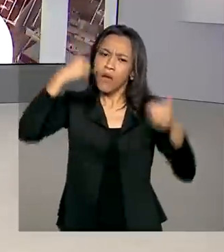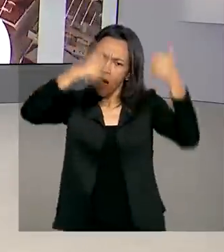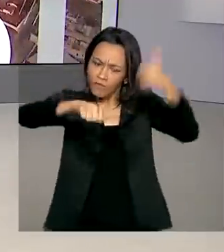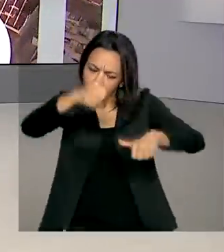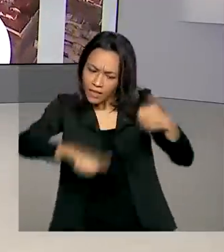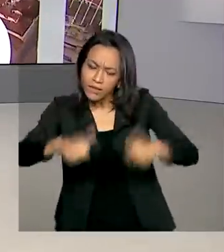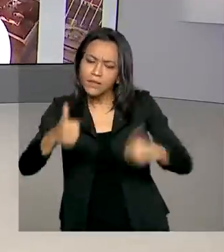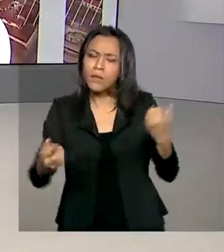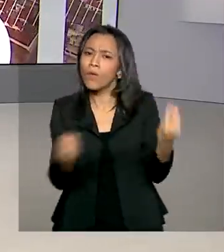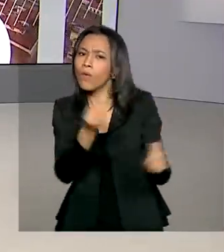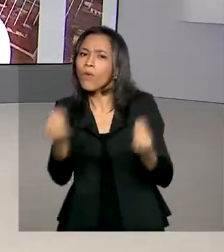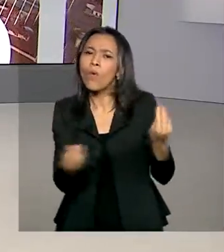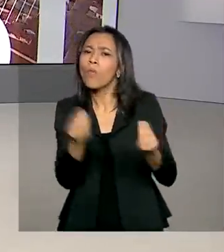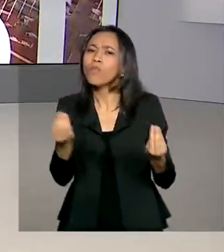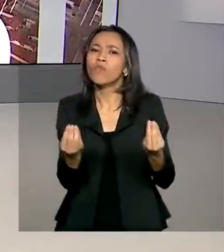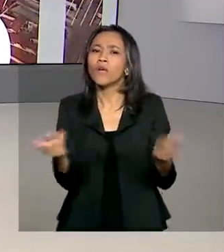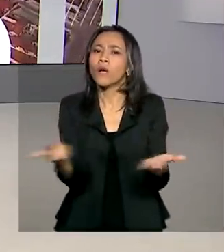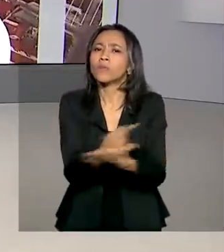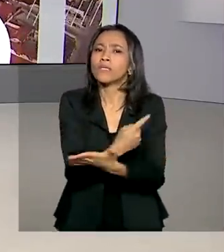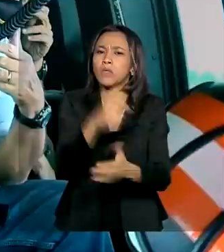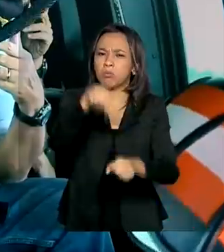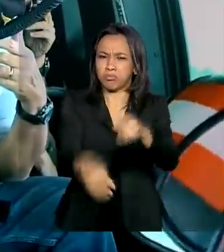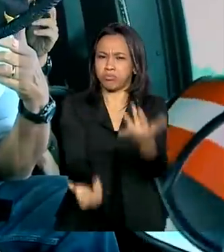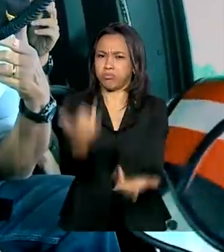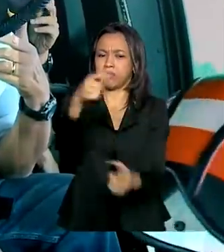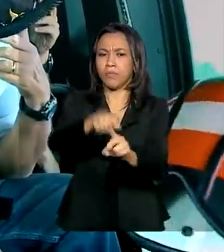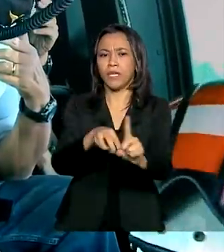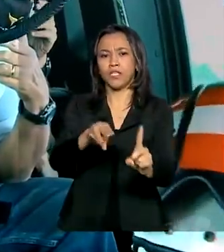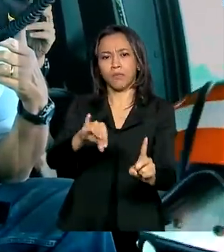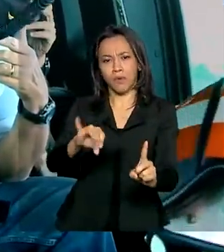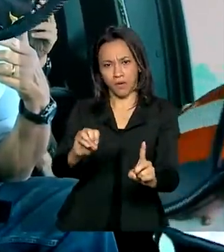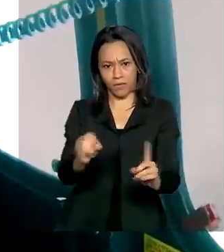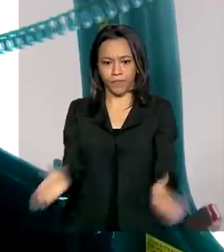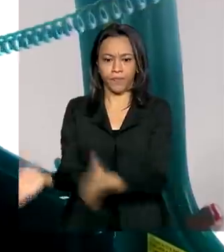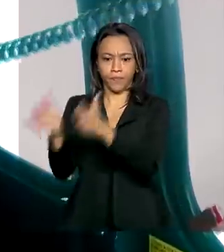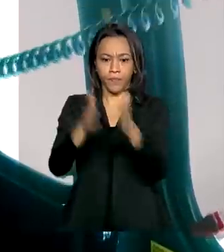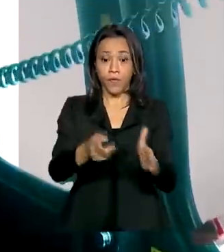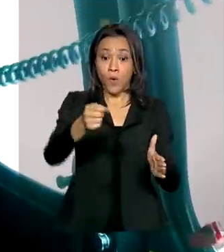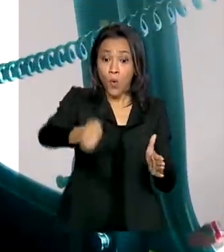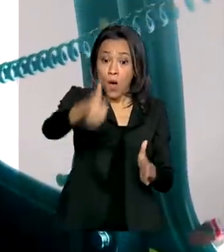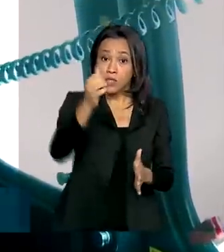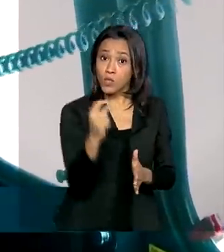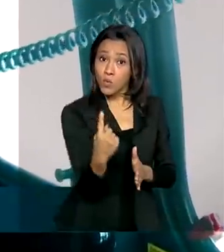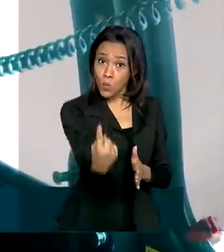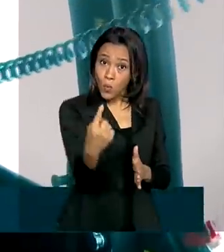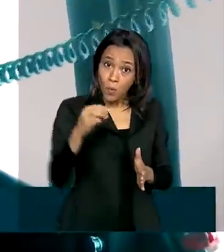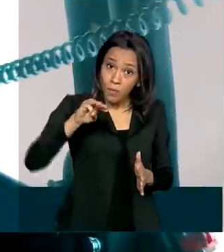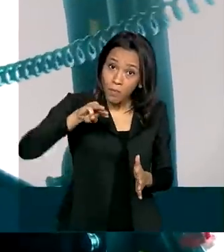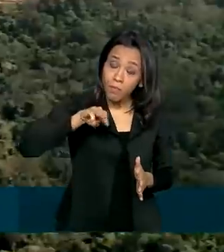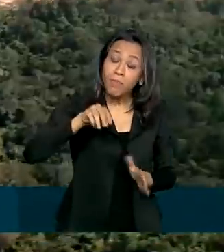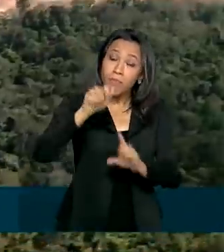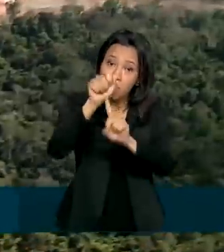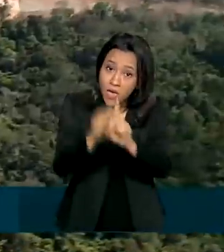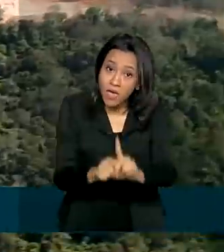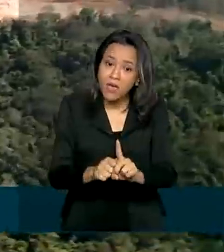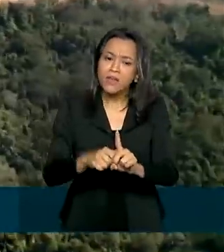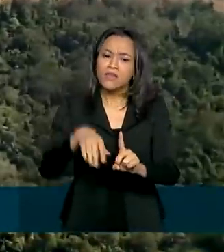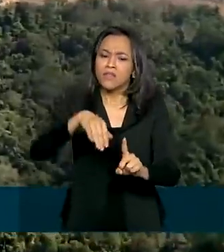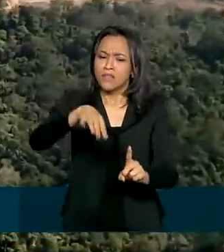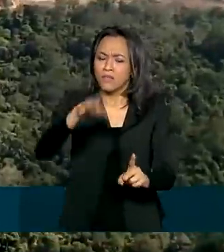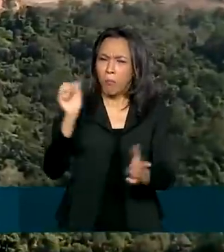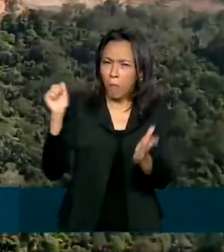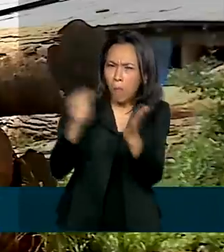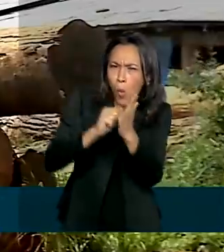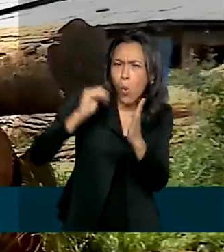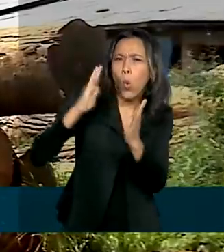desmatamento no mês de maio. Em quase um mês, mais de 96 milhões em multas foram aplicadas.